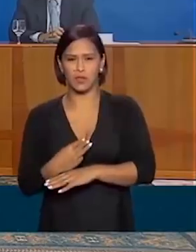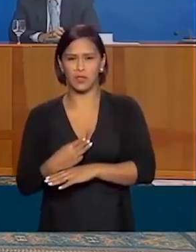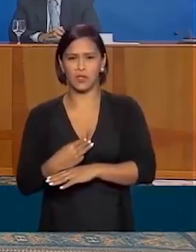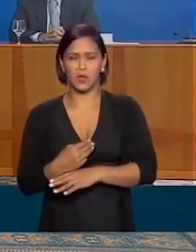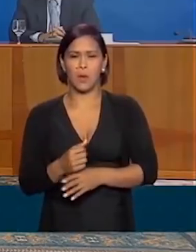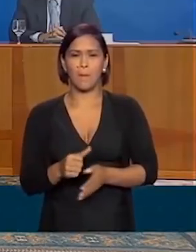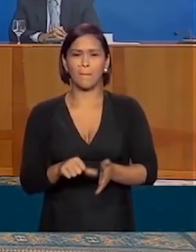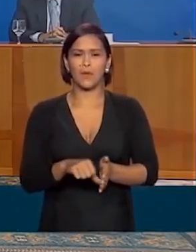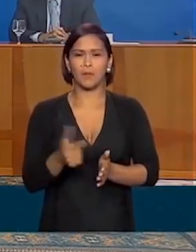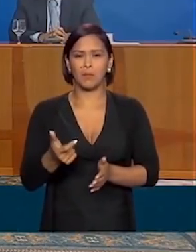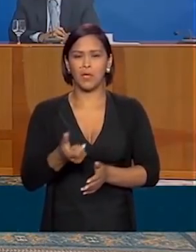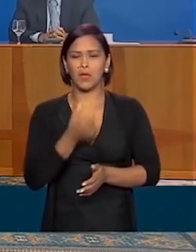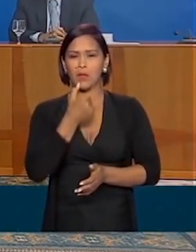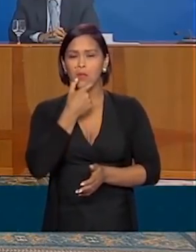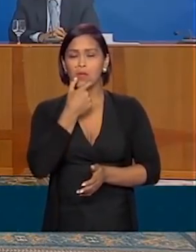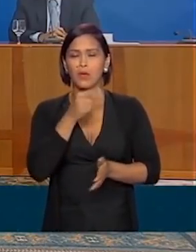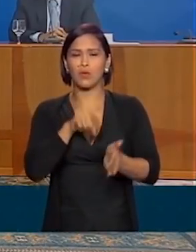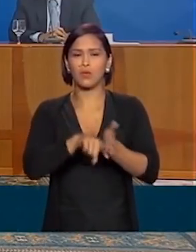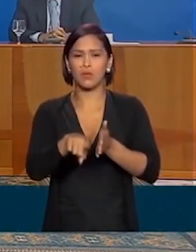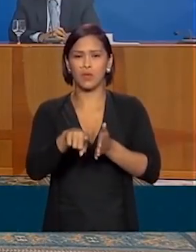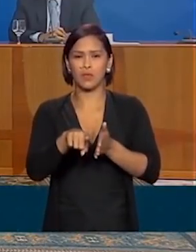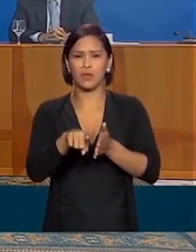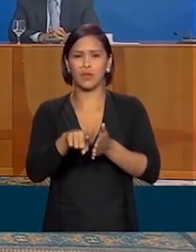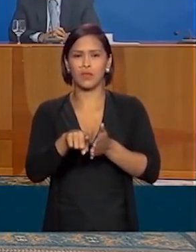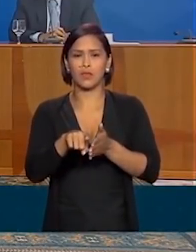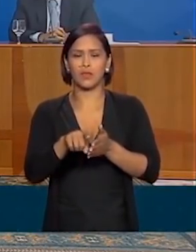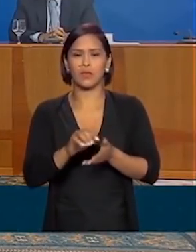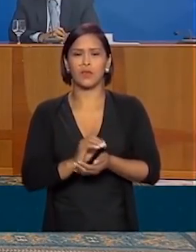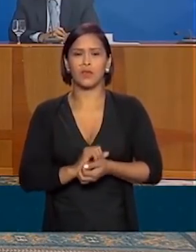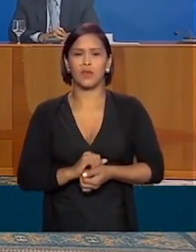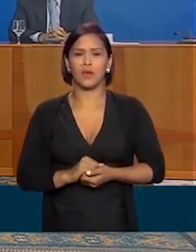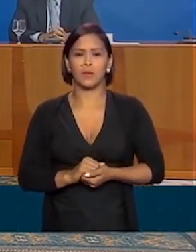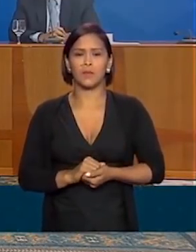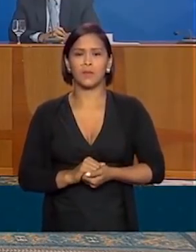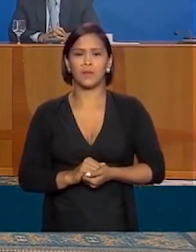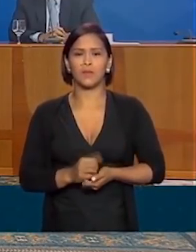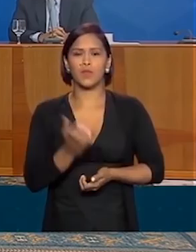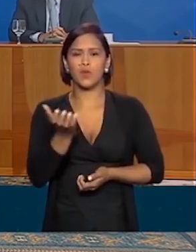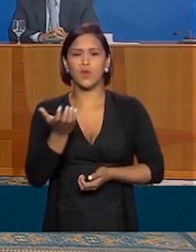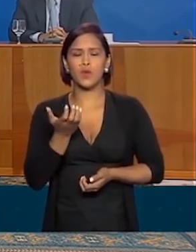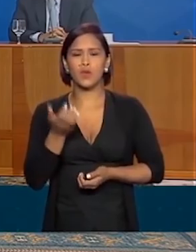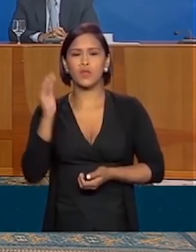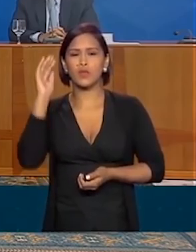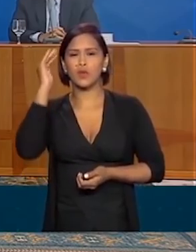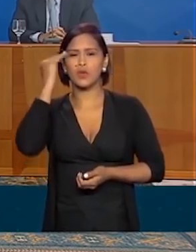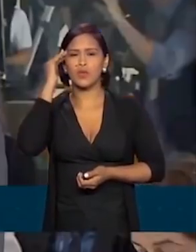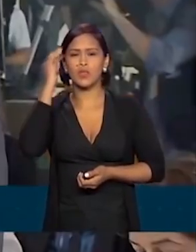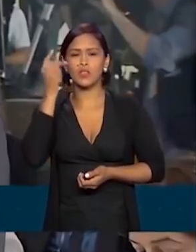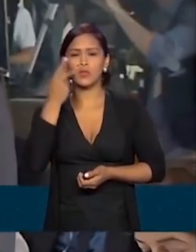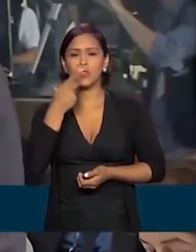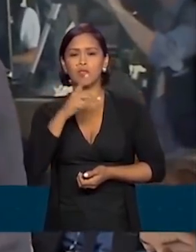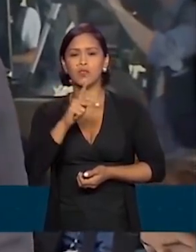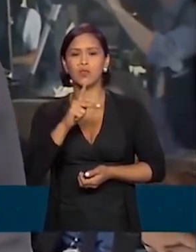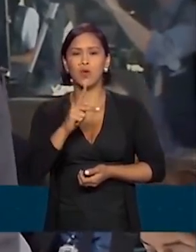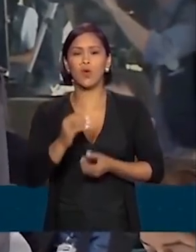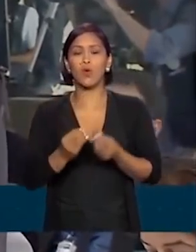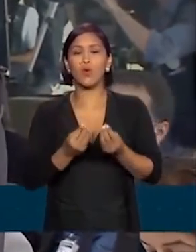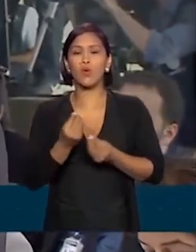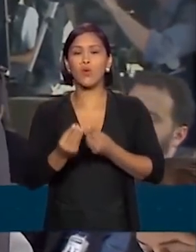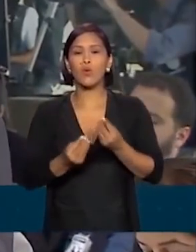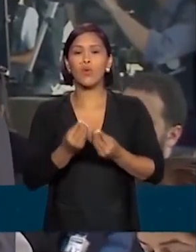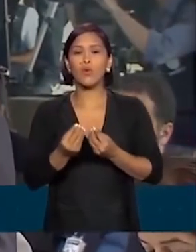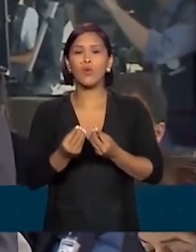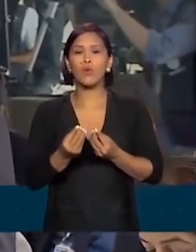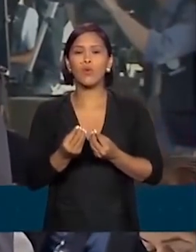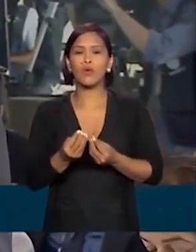Primeiro, para o ministro Mandetta, eu queria saber, no entendimento do senhor, qual é a orientação da OMS hoje? Que